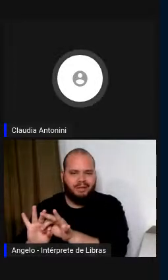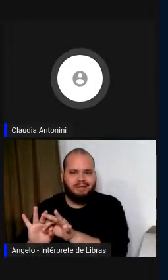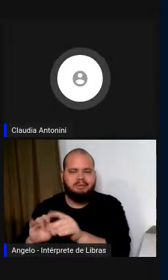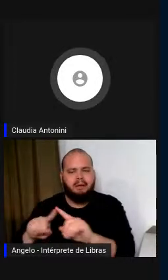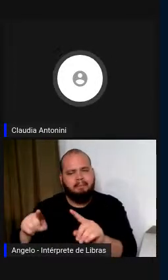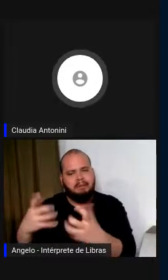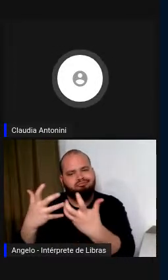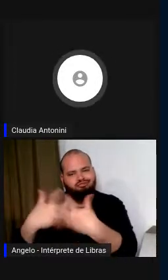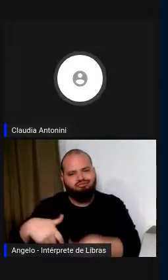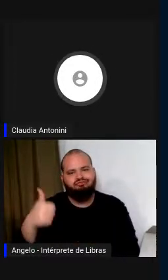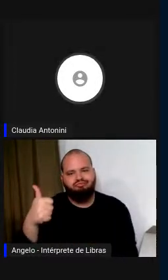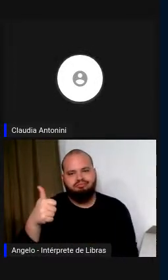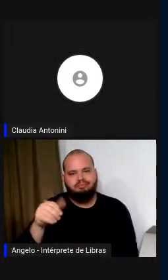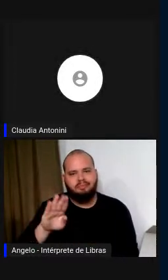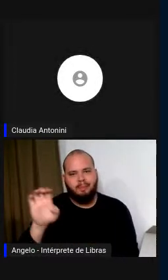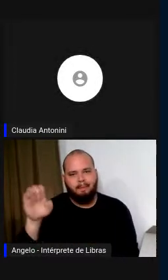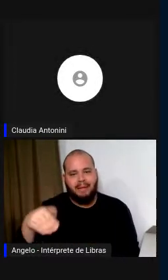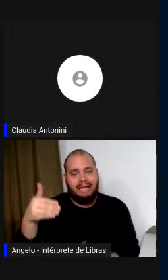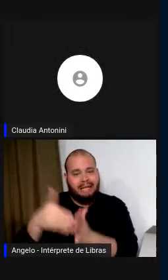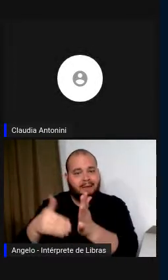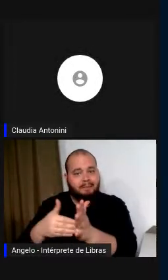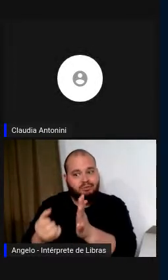com tantos limites, mas fazem bem.